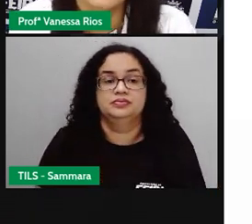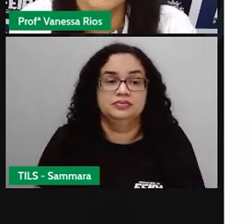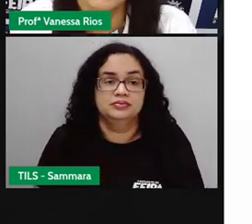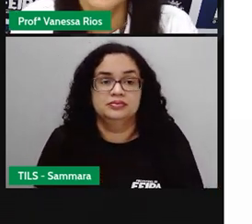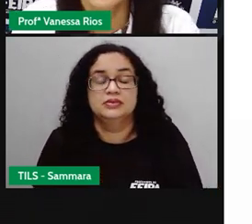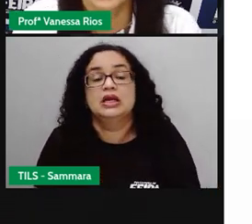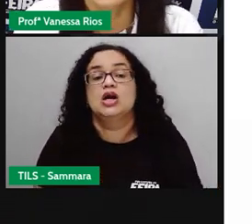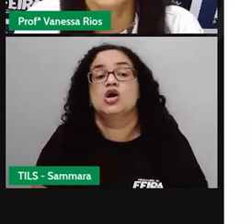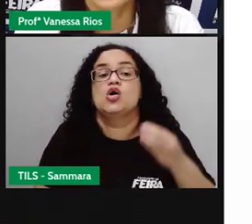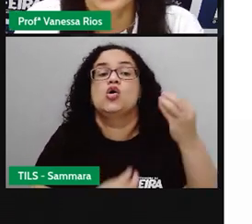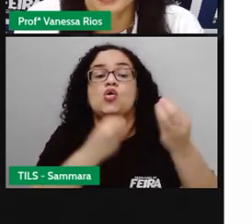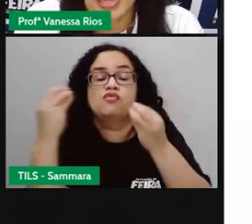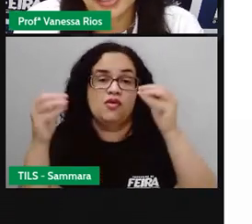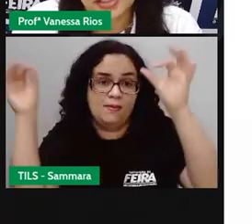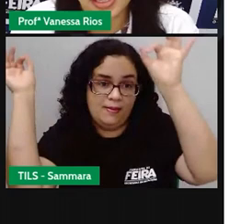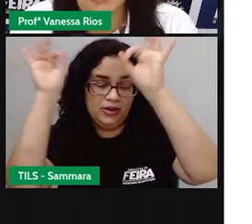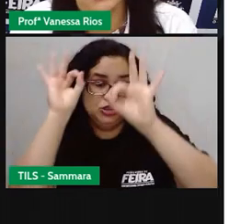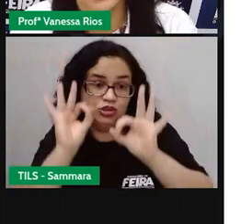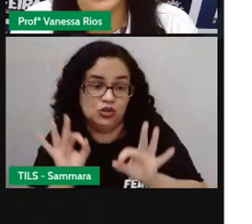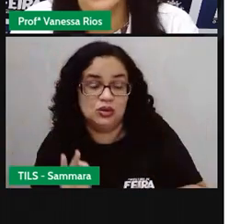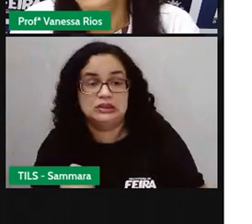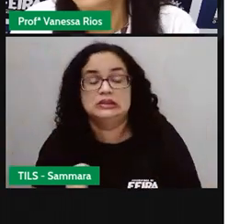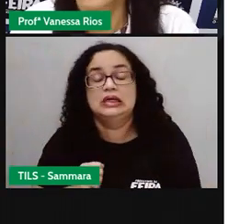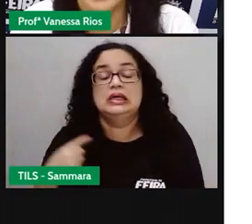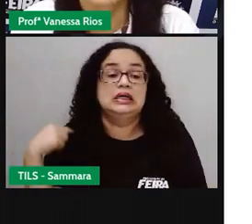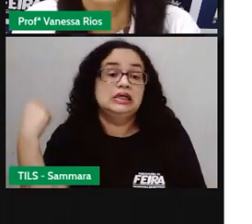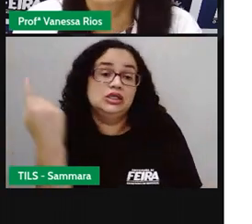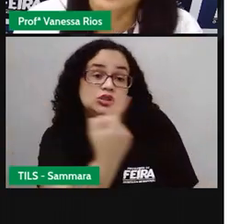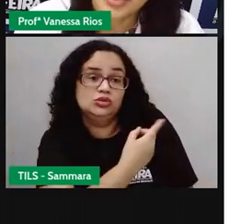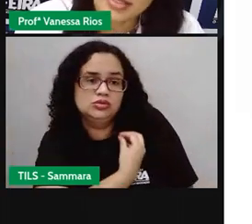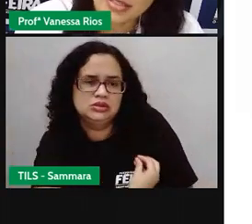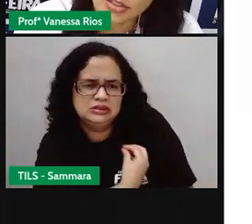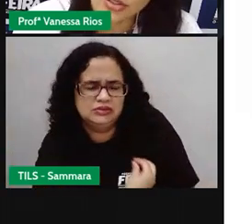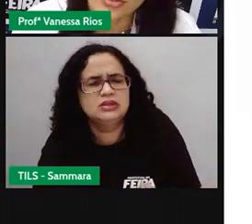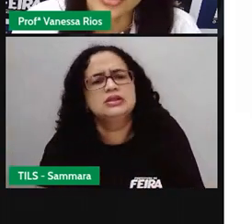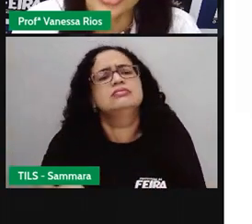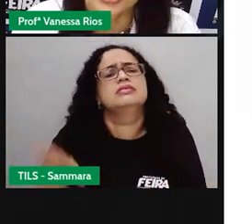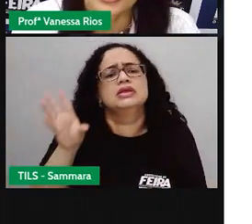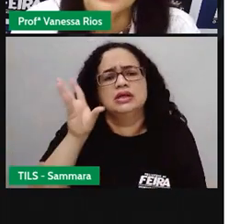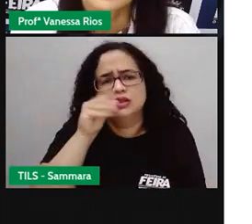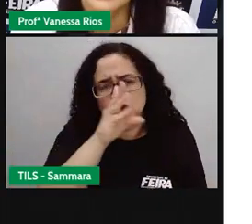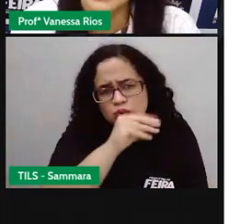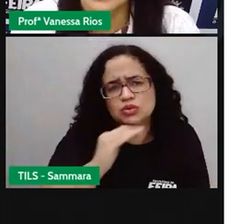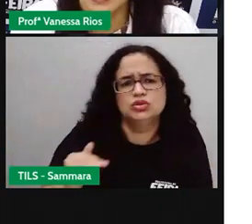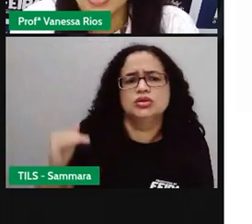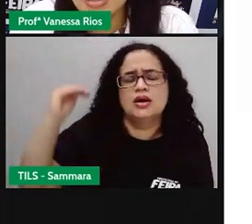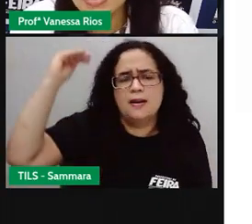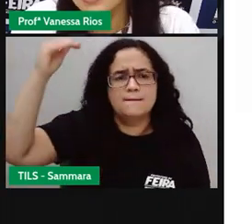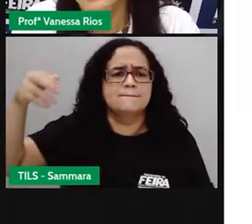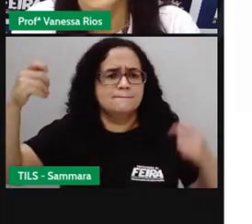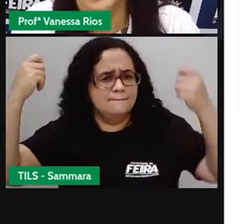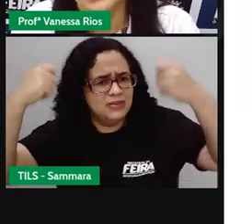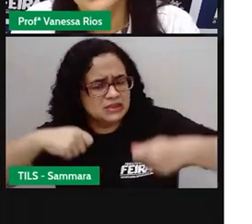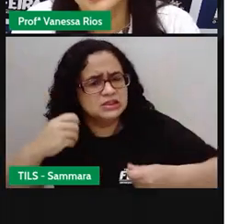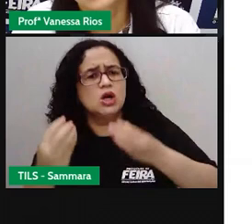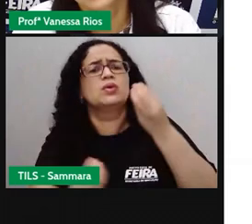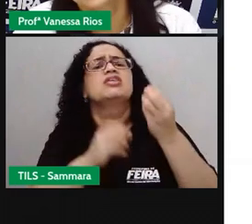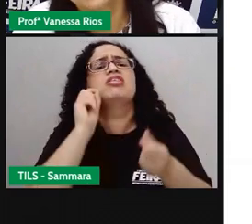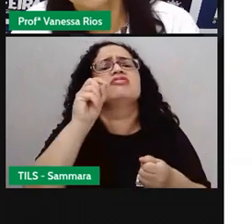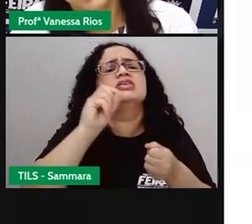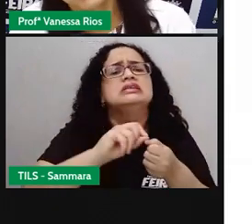Estabelecer formas de organizar a nossa vida. Então, o adulto precisa de rotina. E as crianças, os